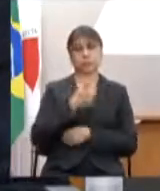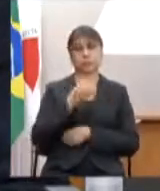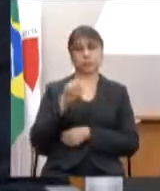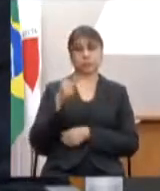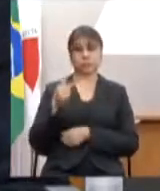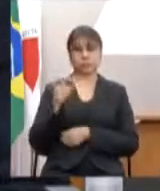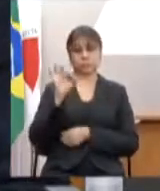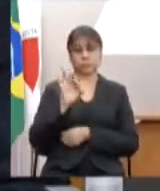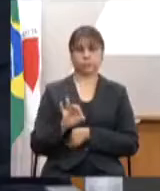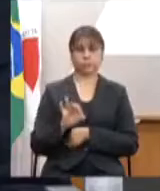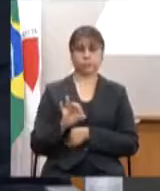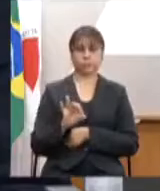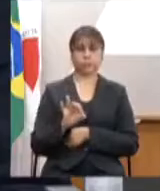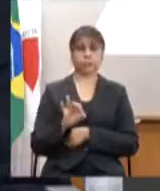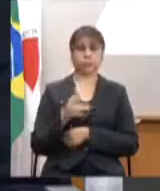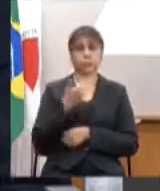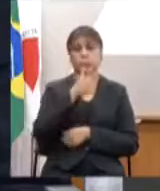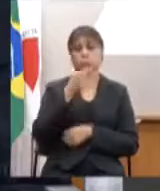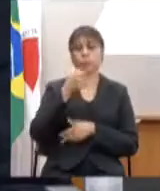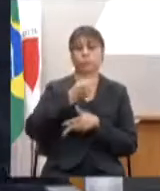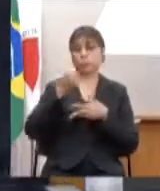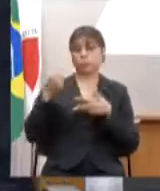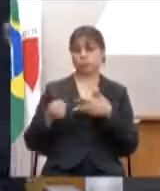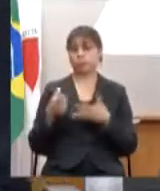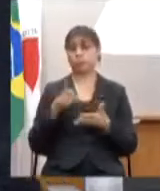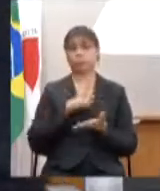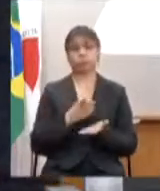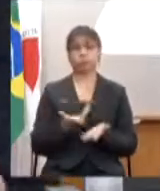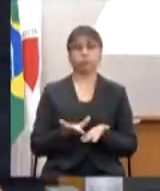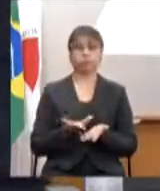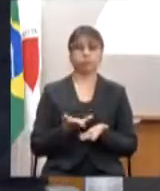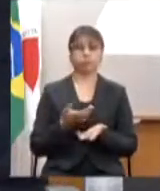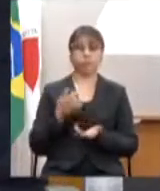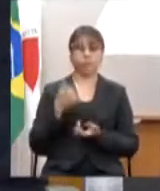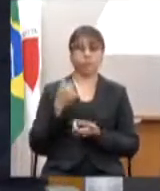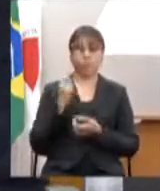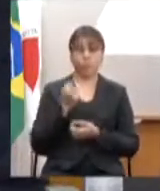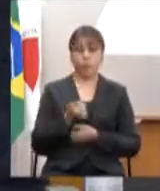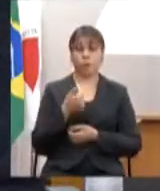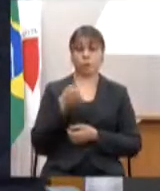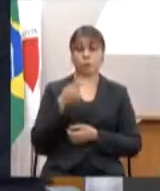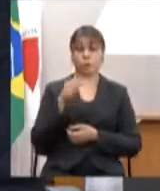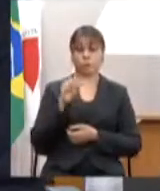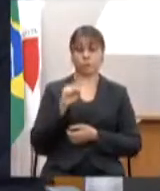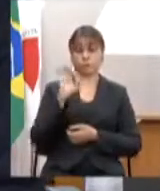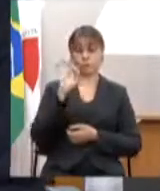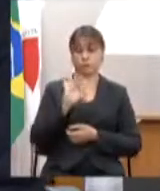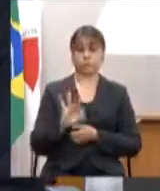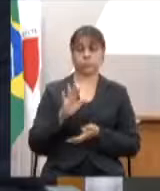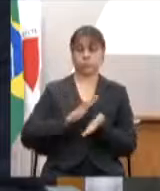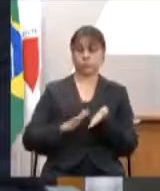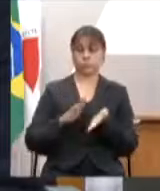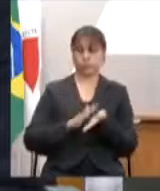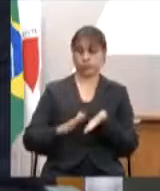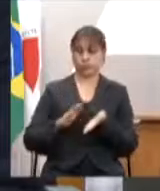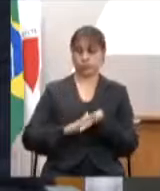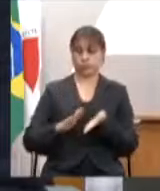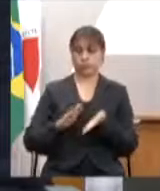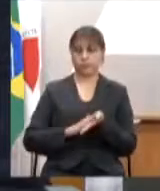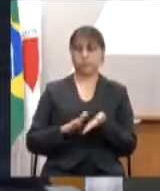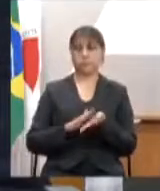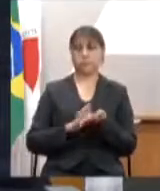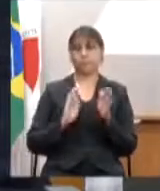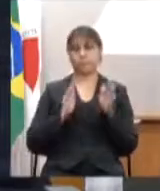Sendo que, nos outros poderes, quase 78% dessa despesa se